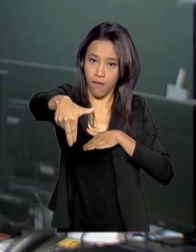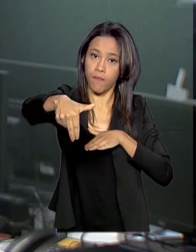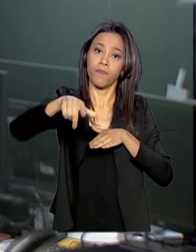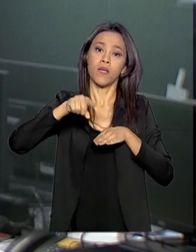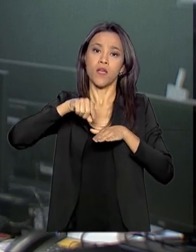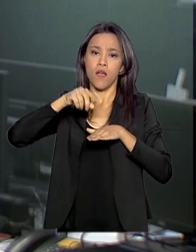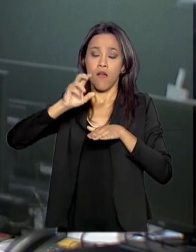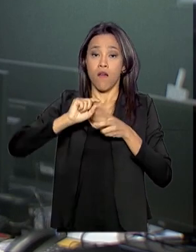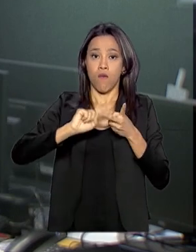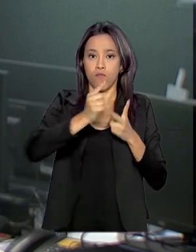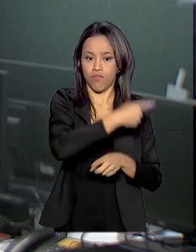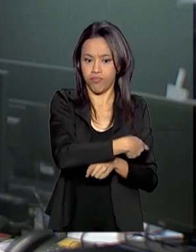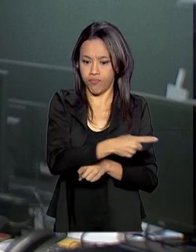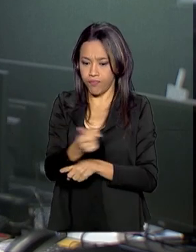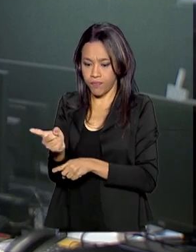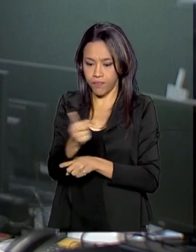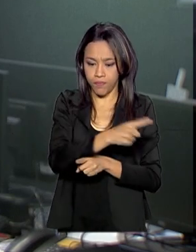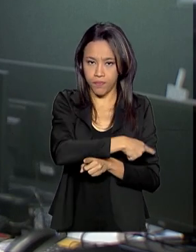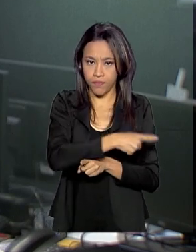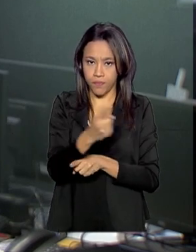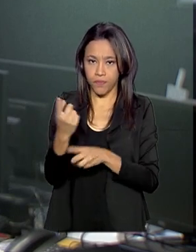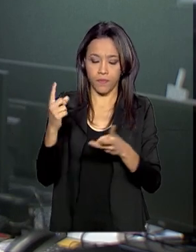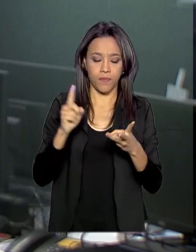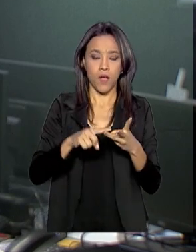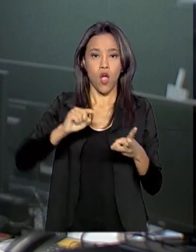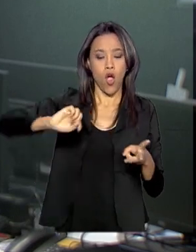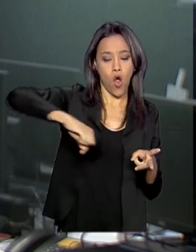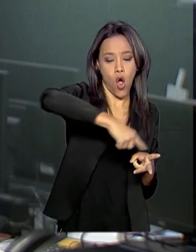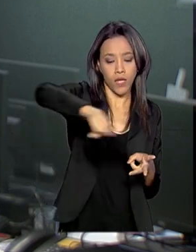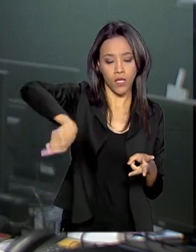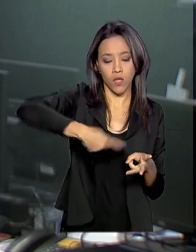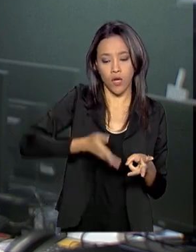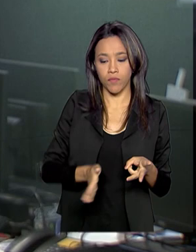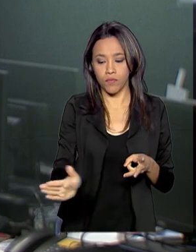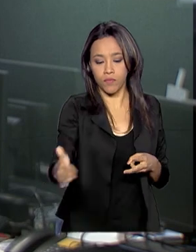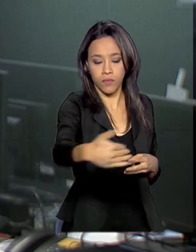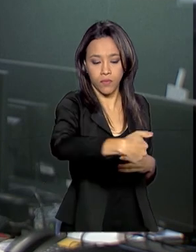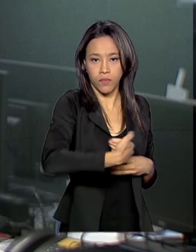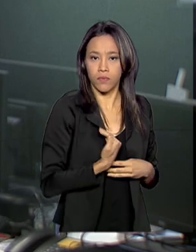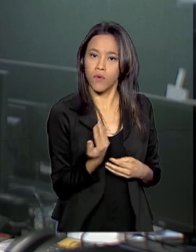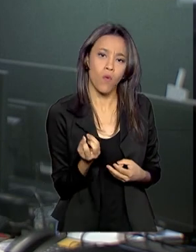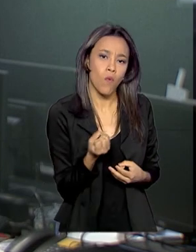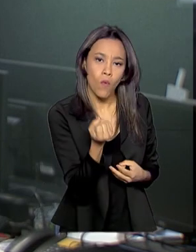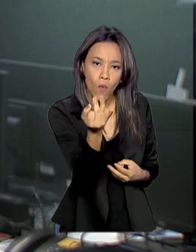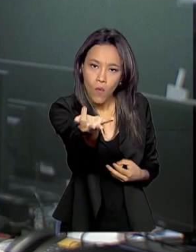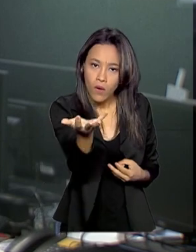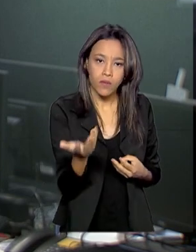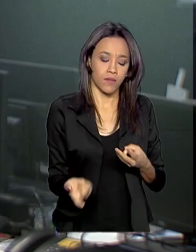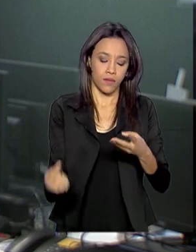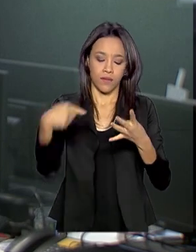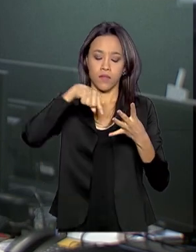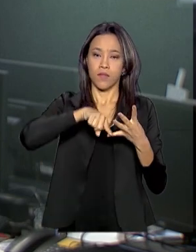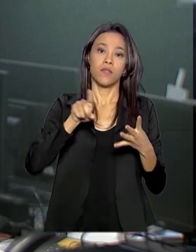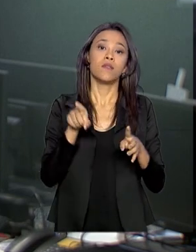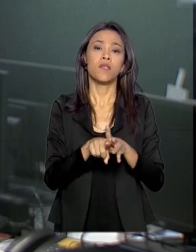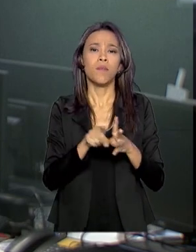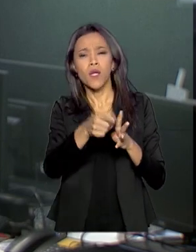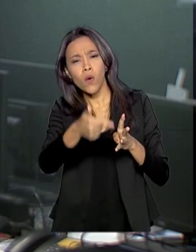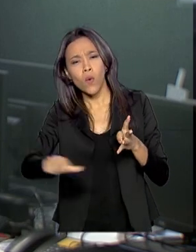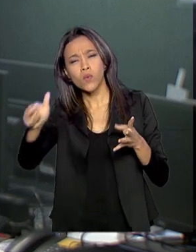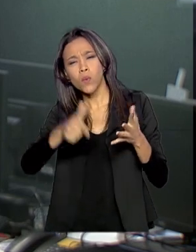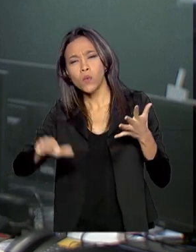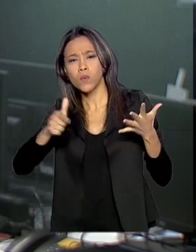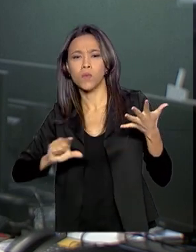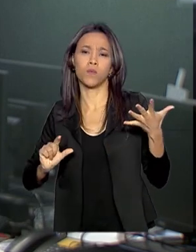de tráfego, rotatórias, separação de tráfego por canteiro central, via atenuadora de impacto, entre outros